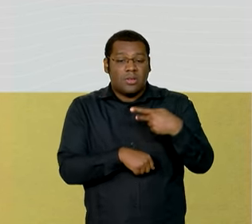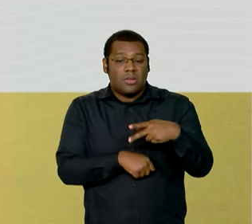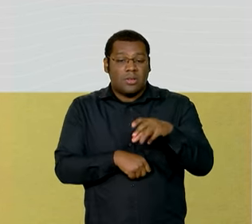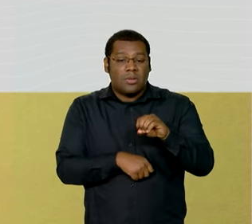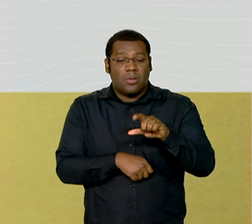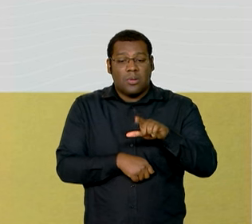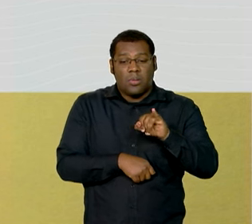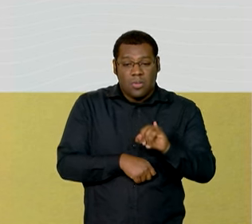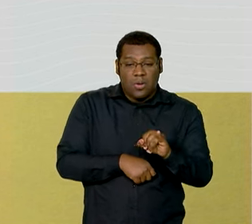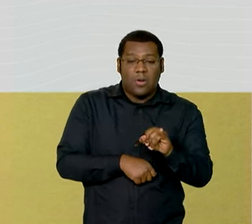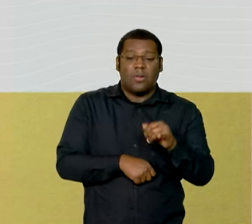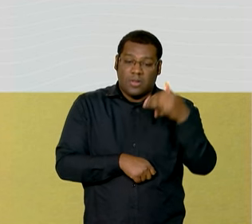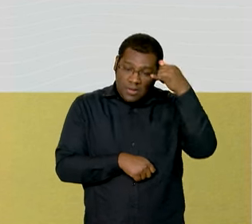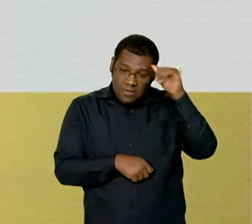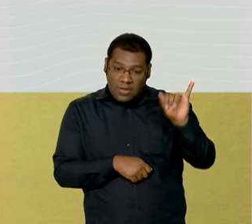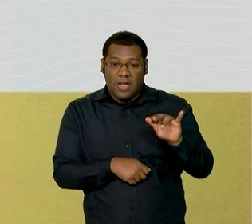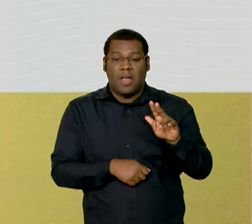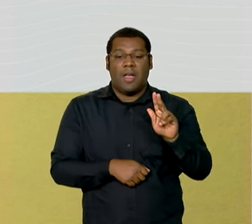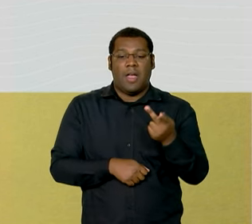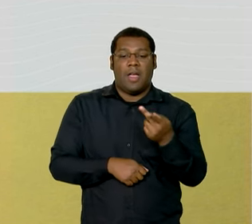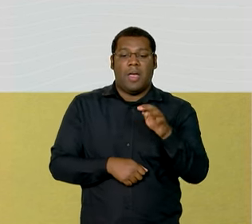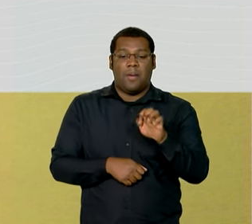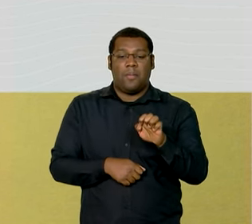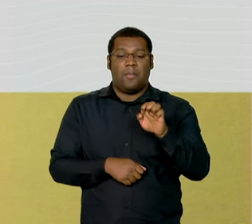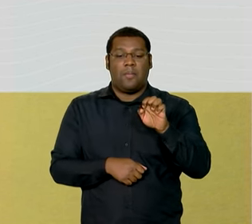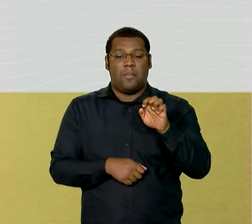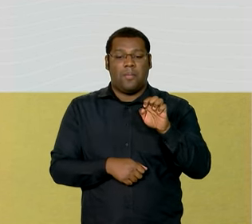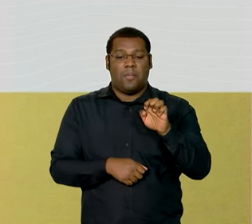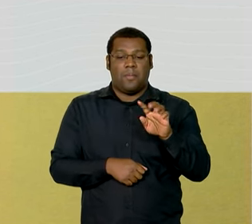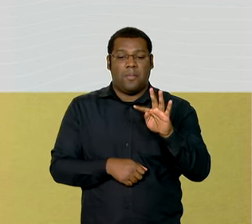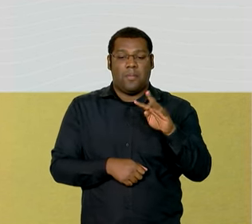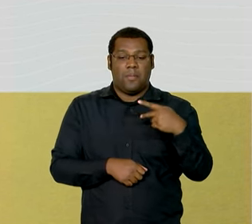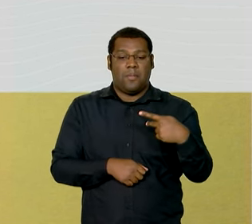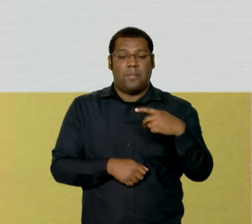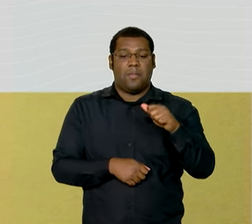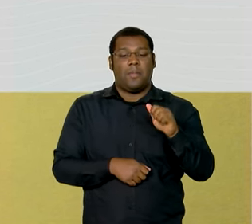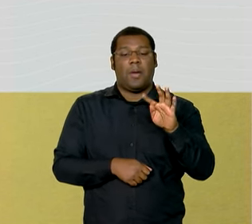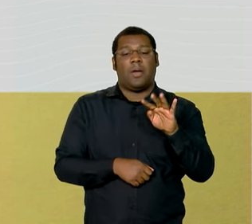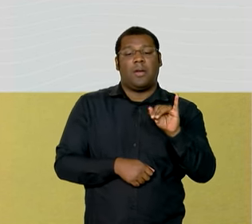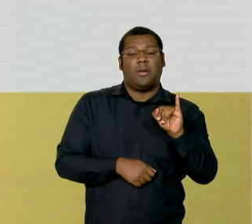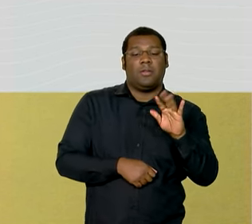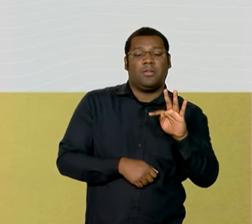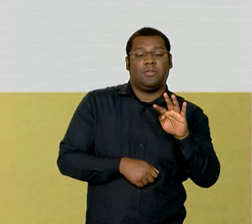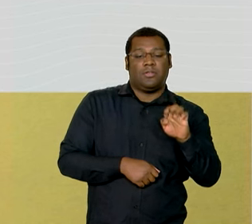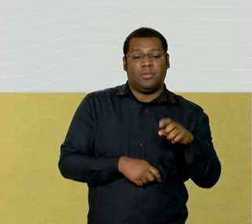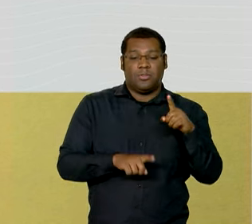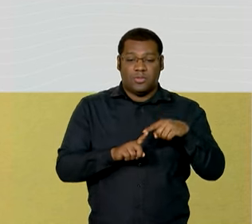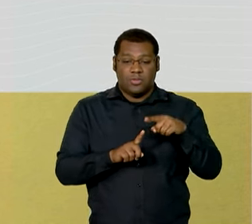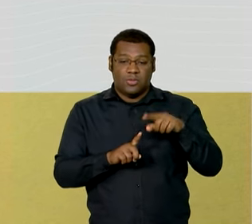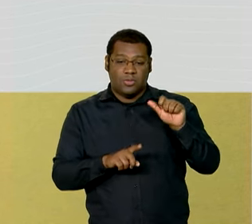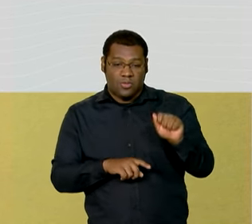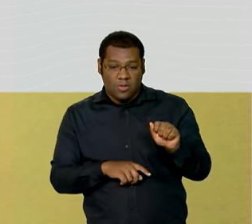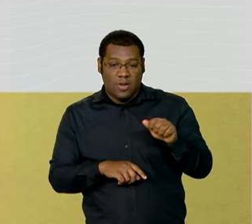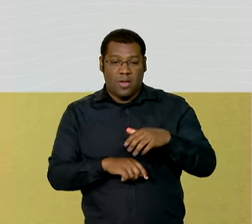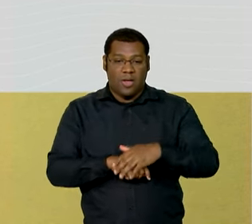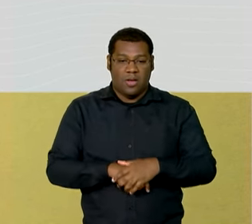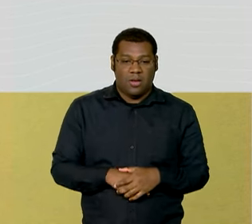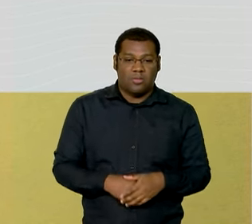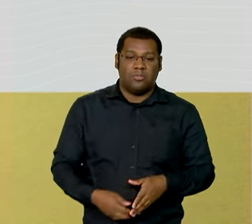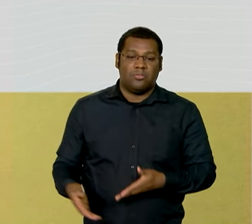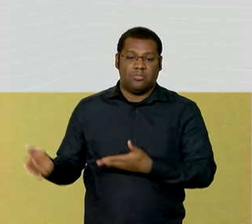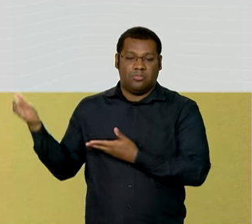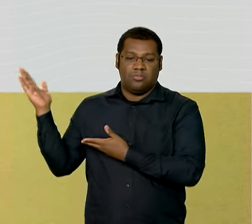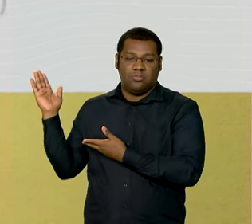rotavírus, hepatite A, febre amarela, meningocócica C, pneumocócica, triplice